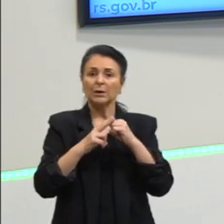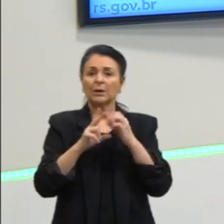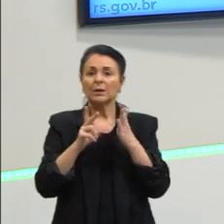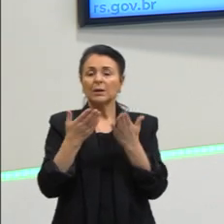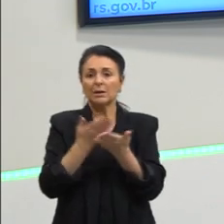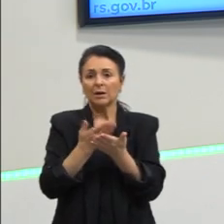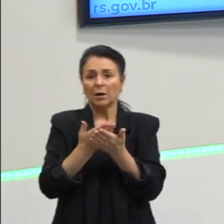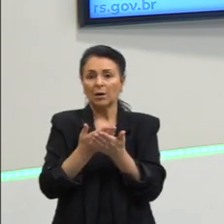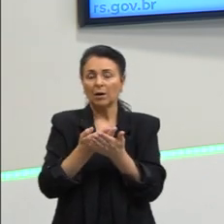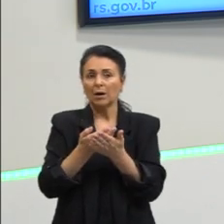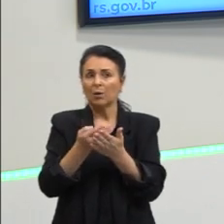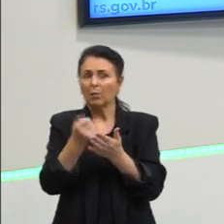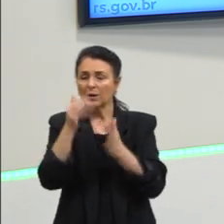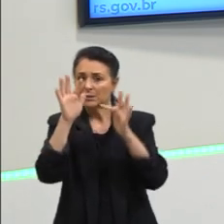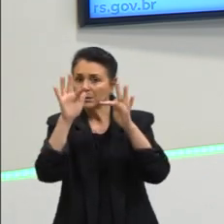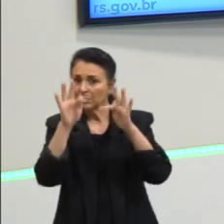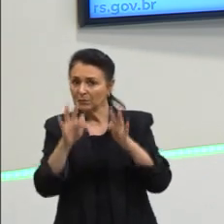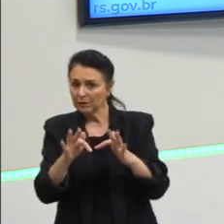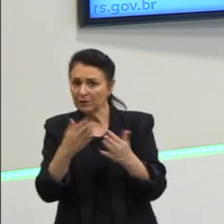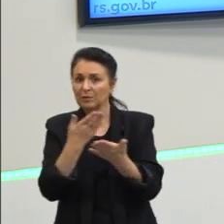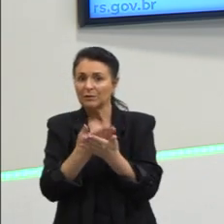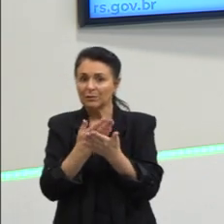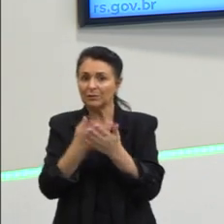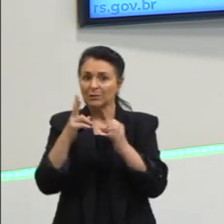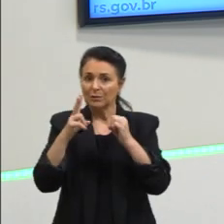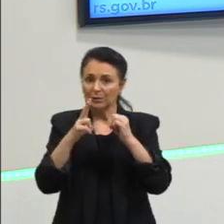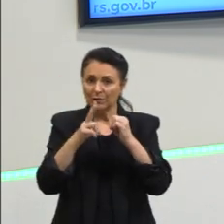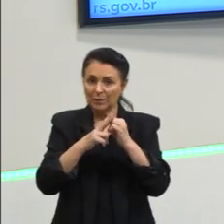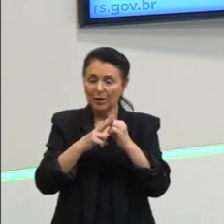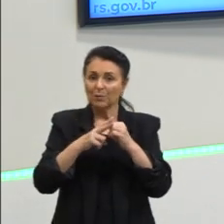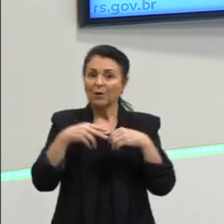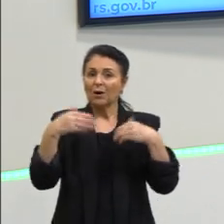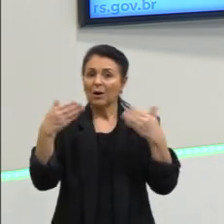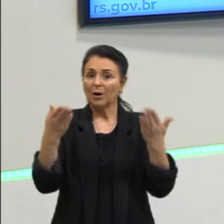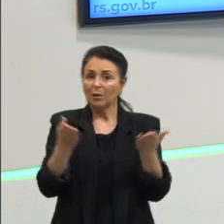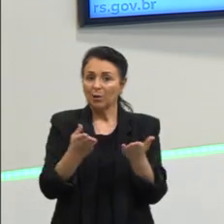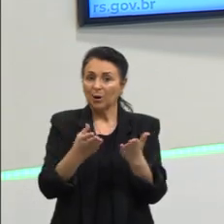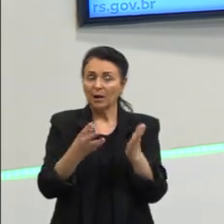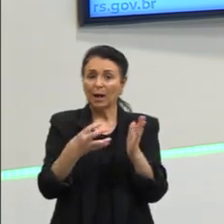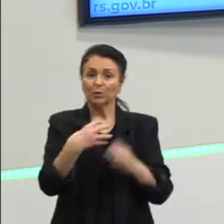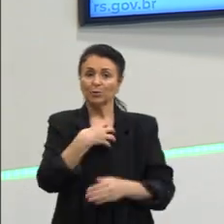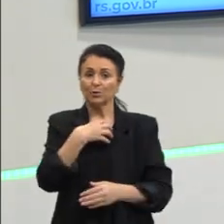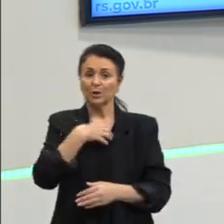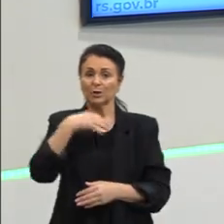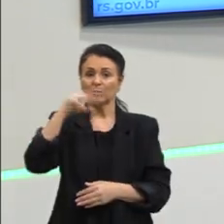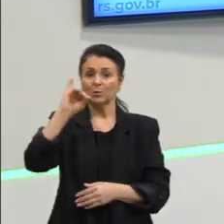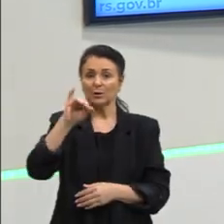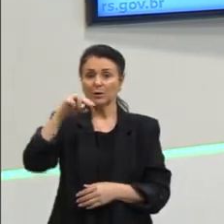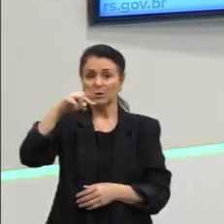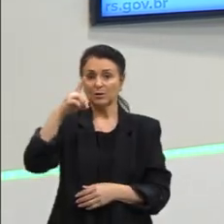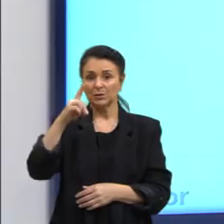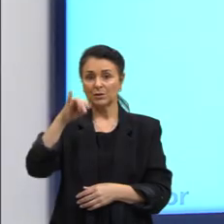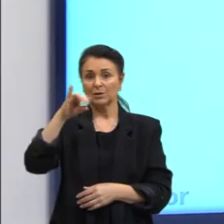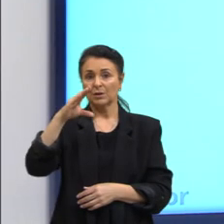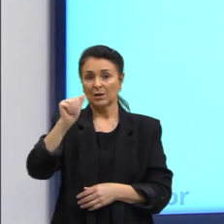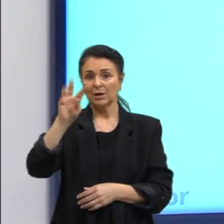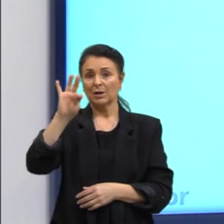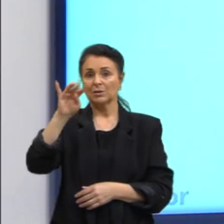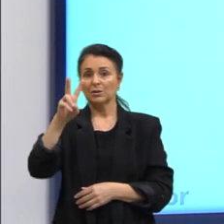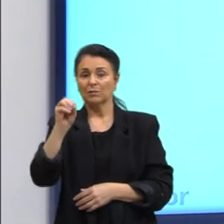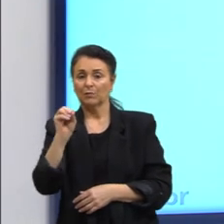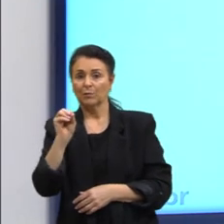nossa aula Sobre o estudo Dos verbos No modo indicativo No nosso próximo encontro Então Os